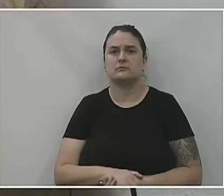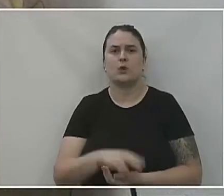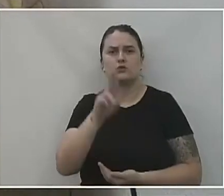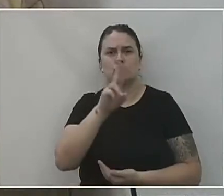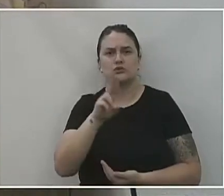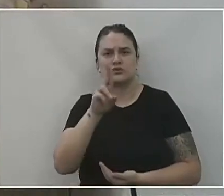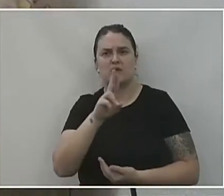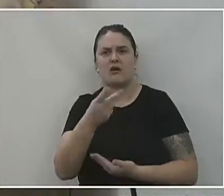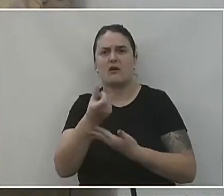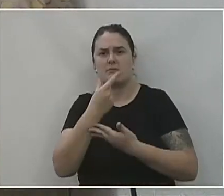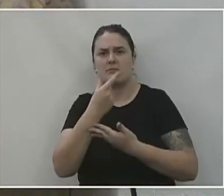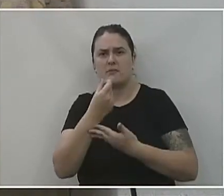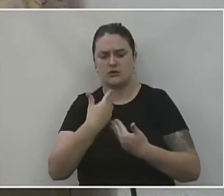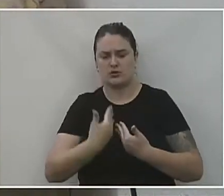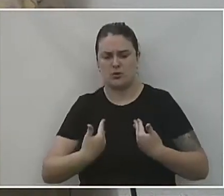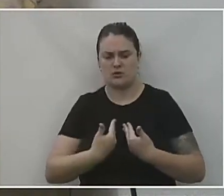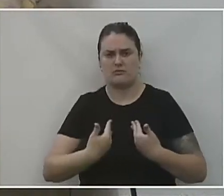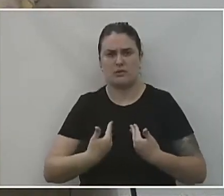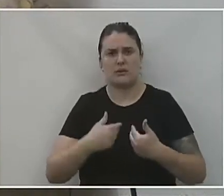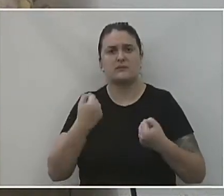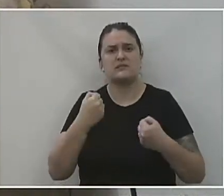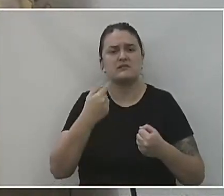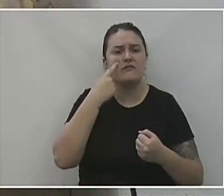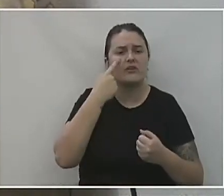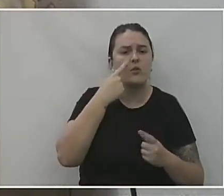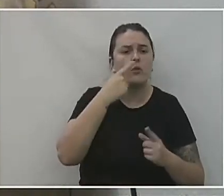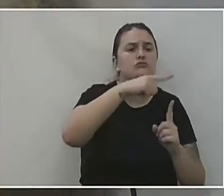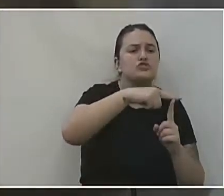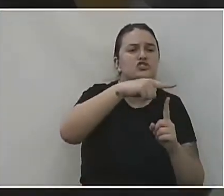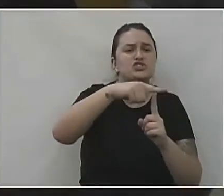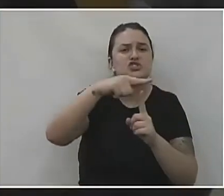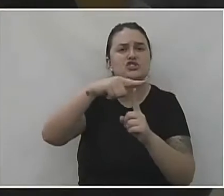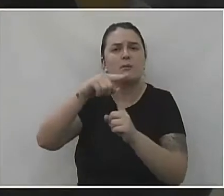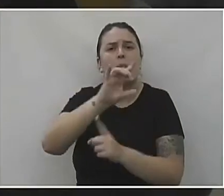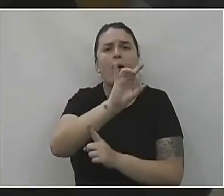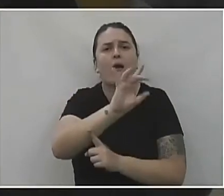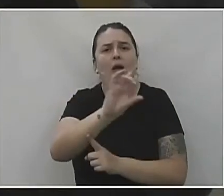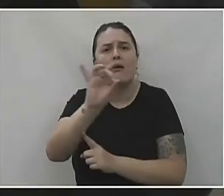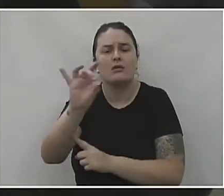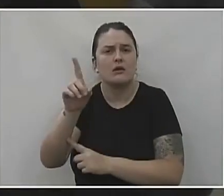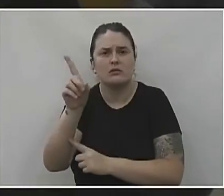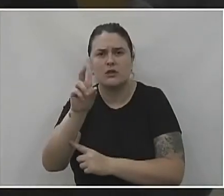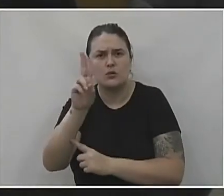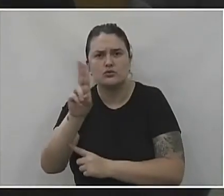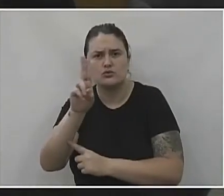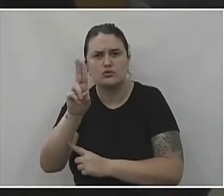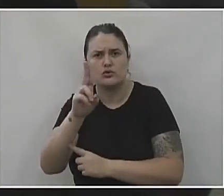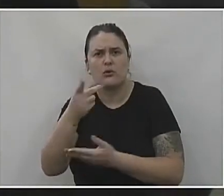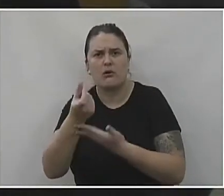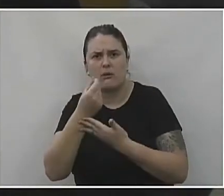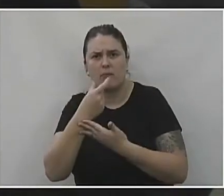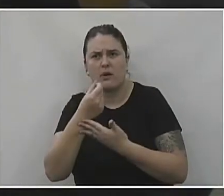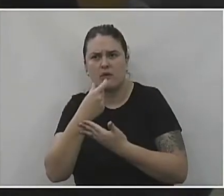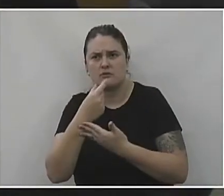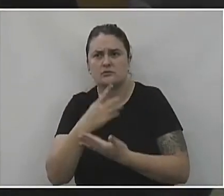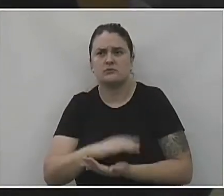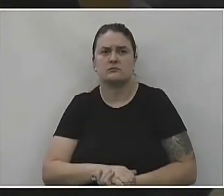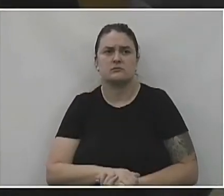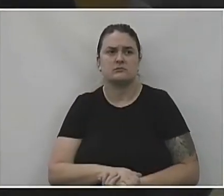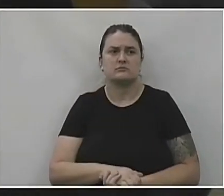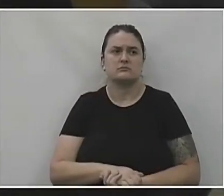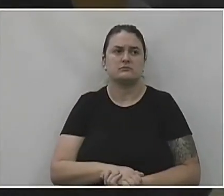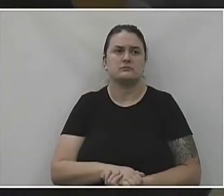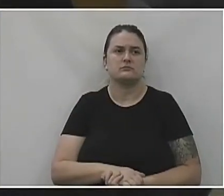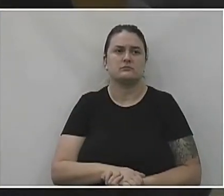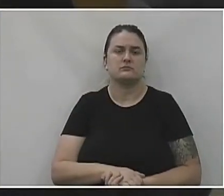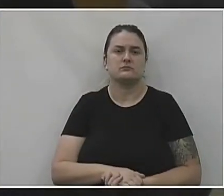broncodilatador também. Depende da situação de cada paciente. Sim, então vocês não usaram nenhum desses medicamentos que, no caso, a